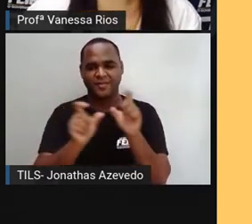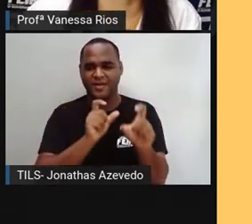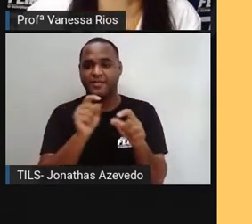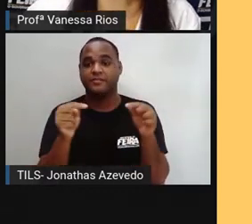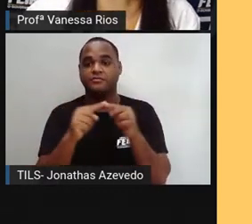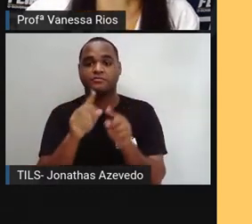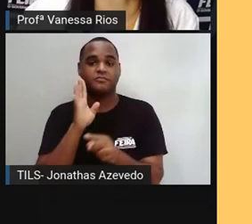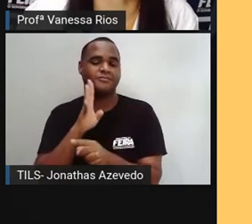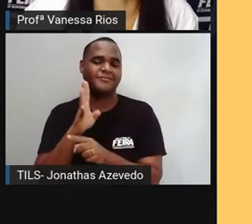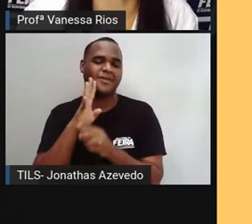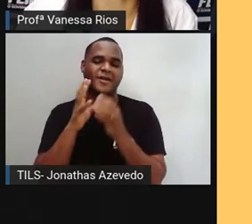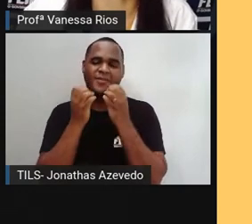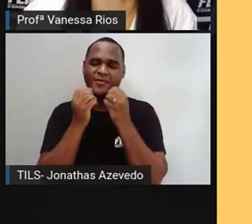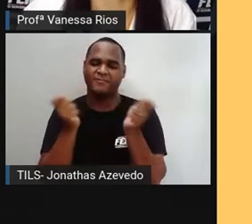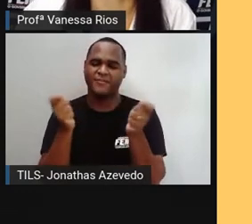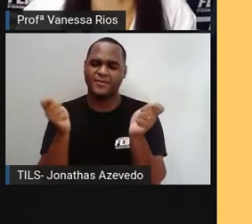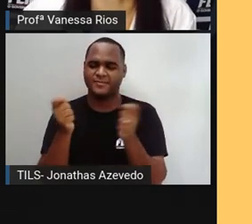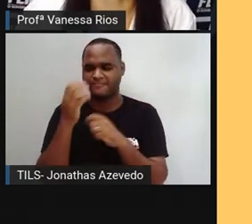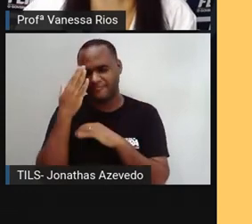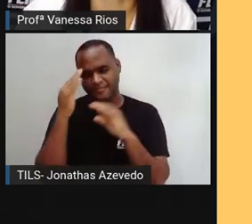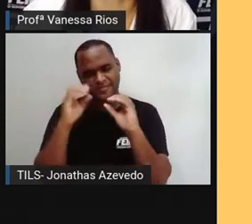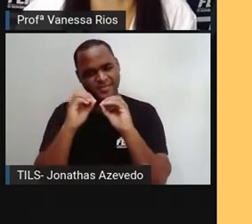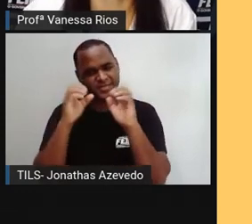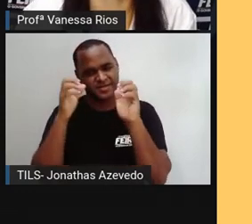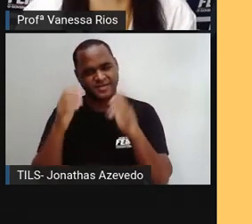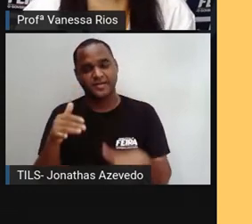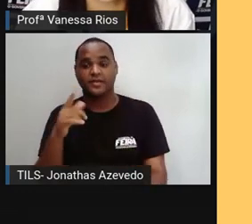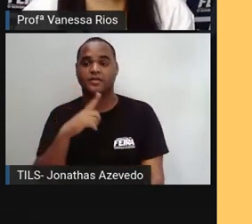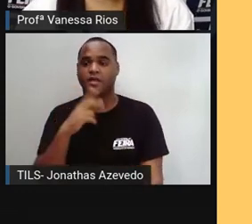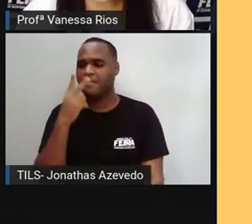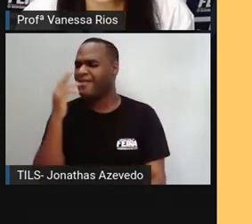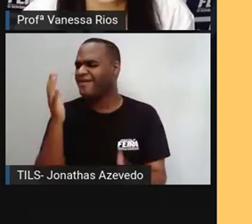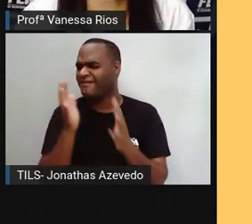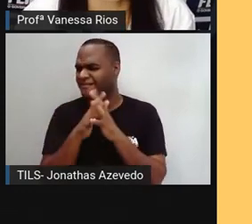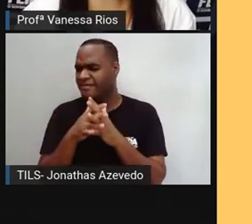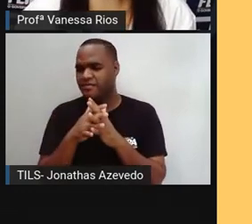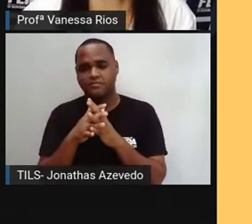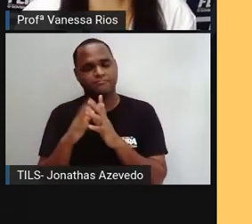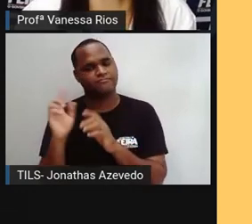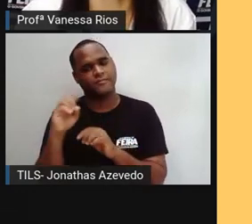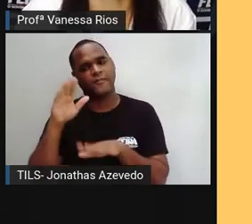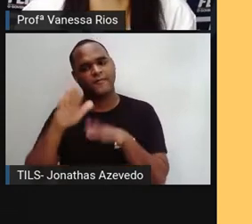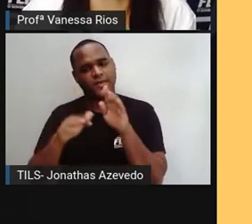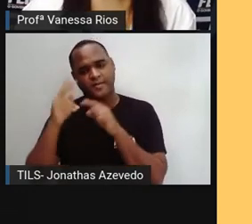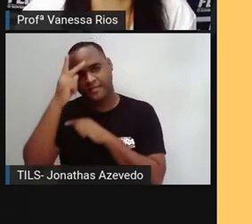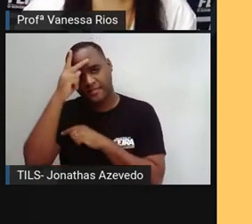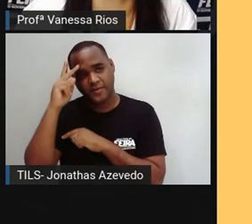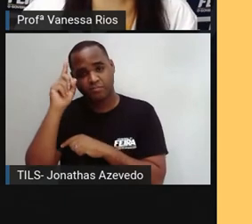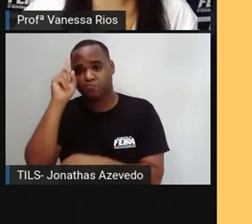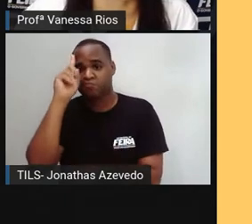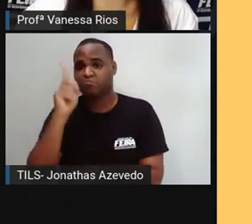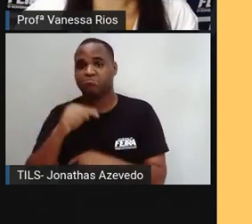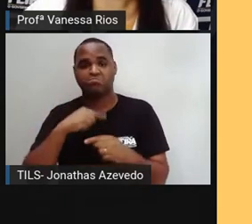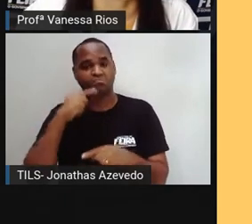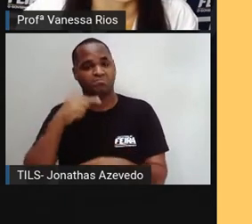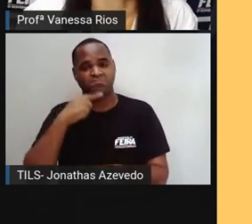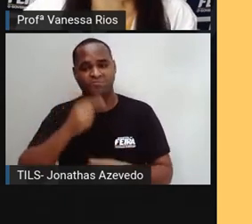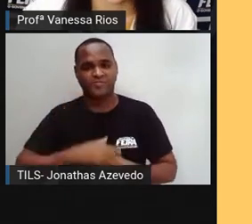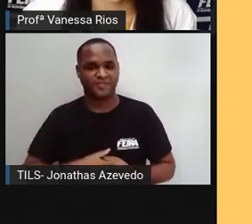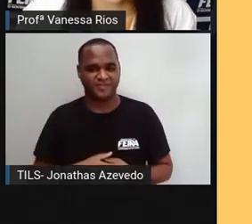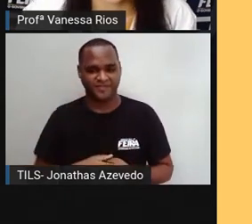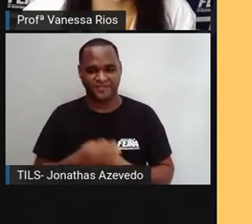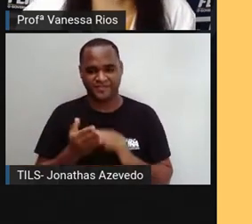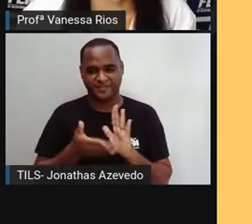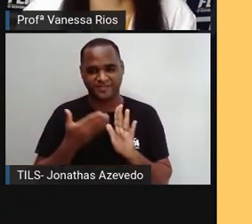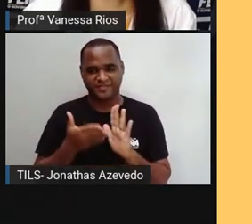falar gírias é que dá para entender melhor do que o falar complicado. Tem vezes que as pessoas não entendem muito bem. A